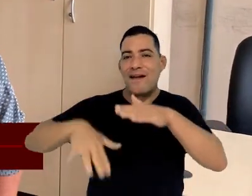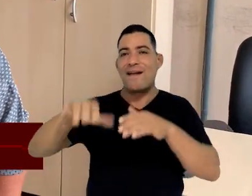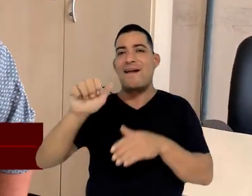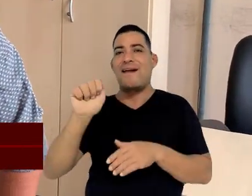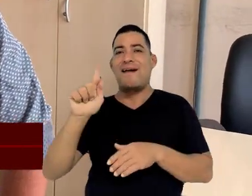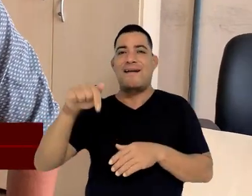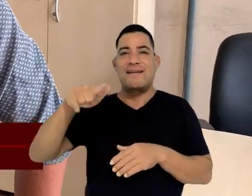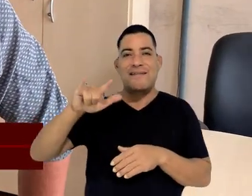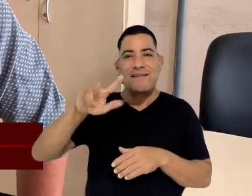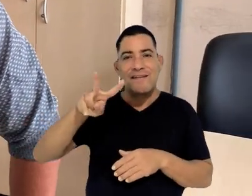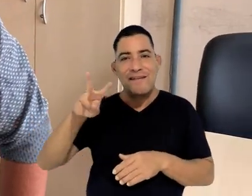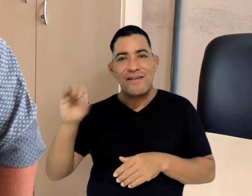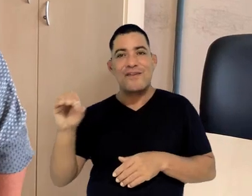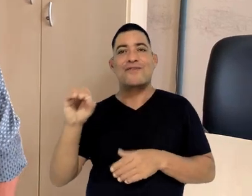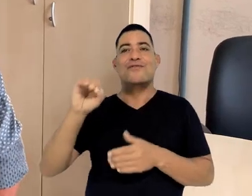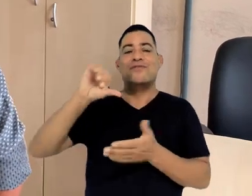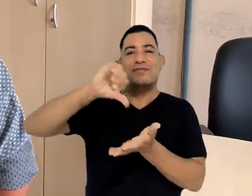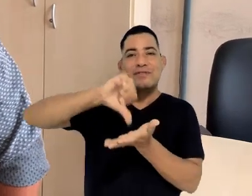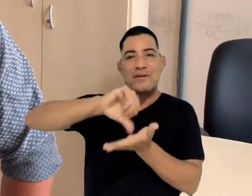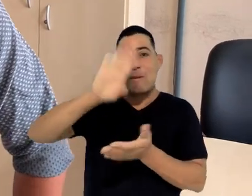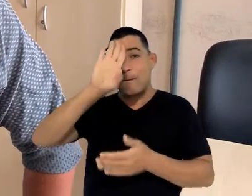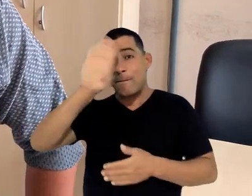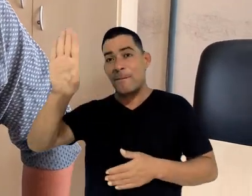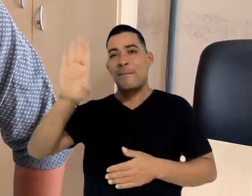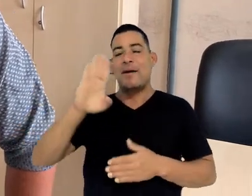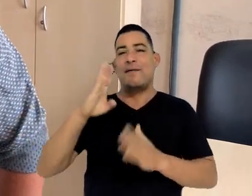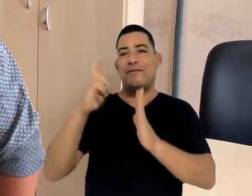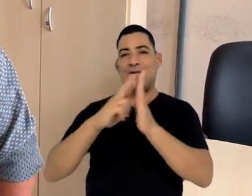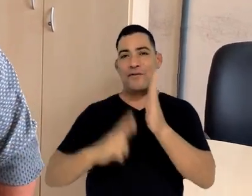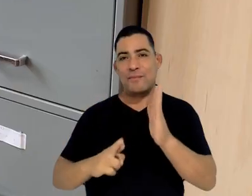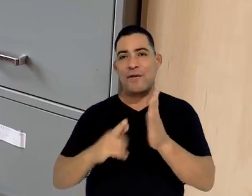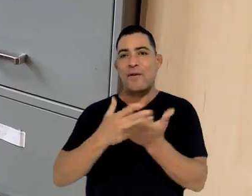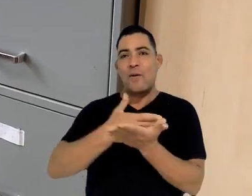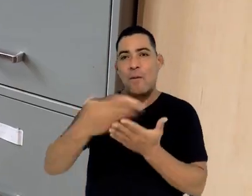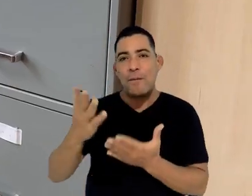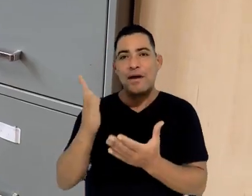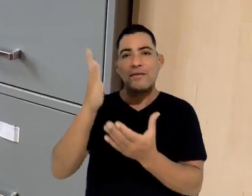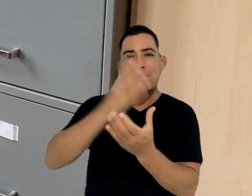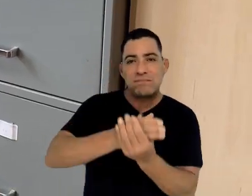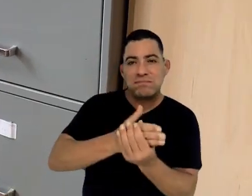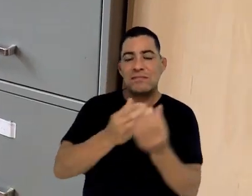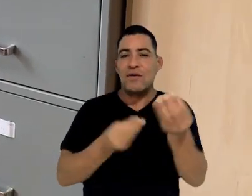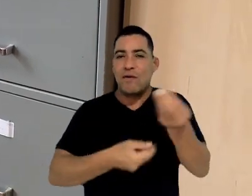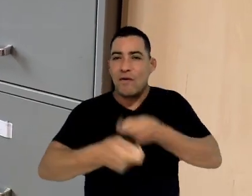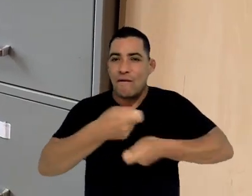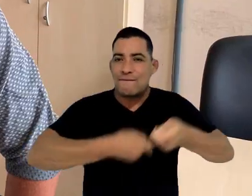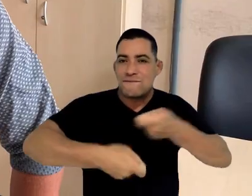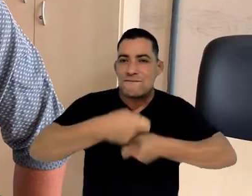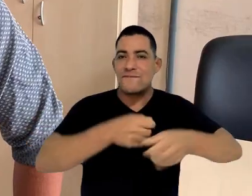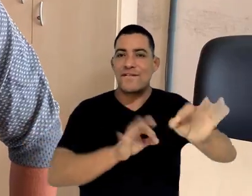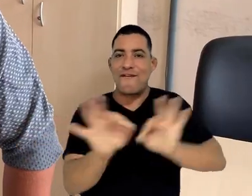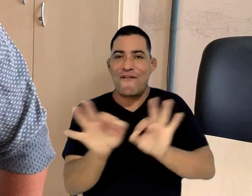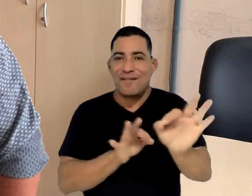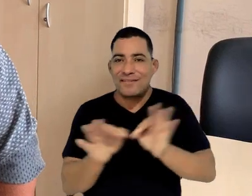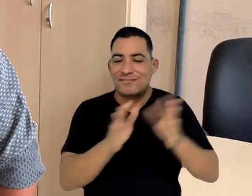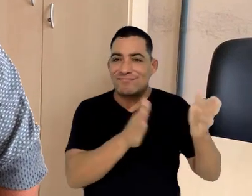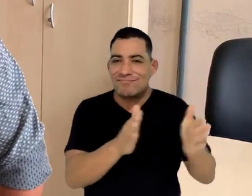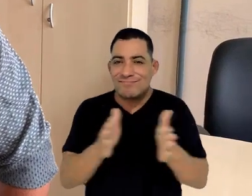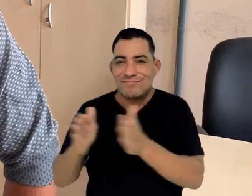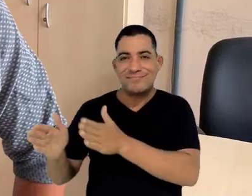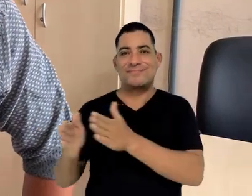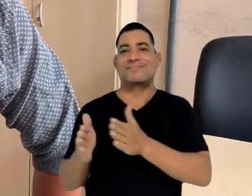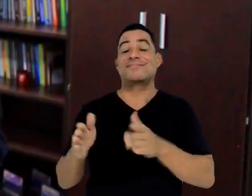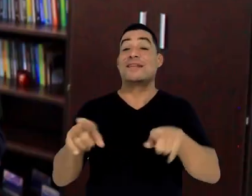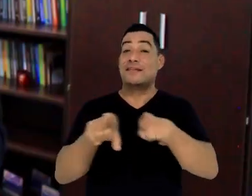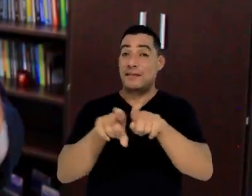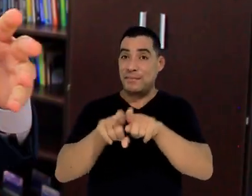na Universidade Federal da Bahia e a ideia é a gente comece a fazer uma gestão documental centralizada e